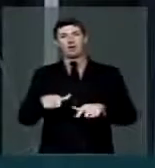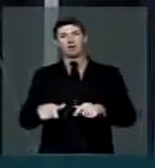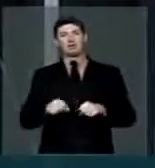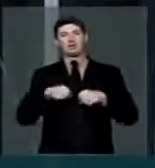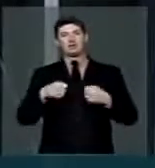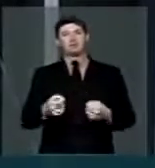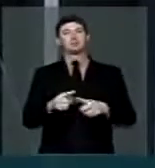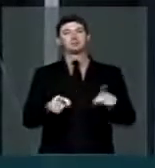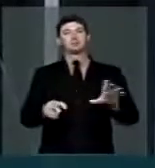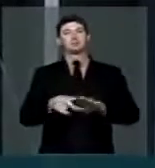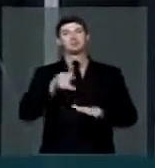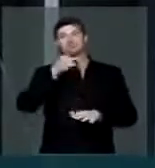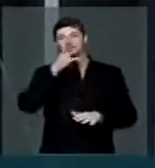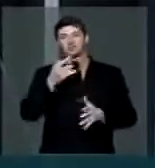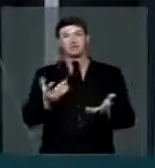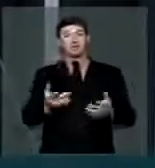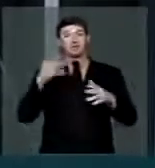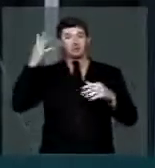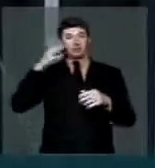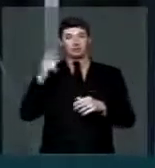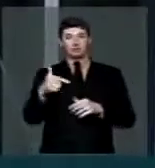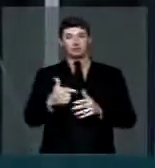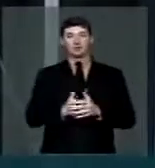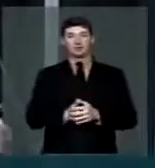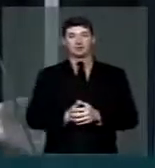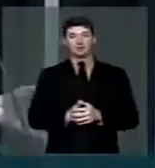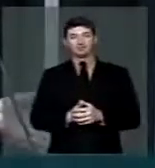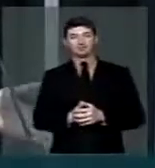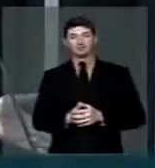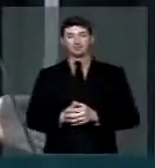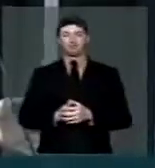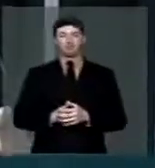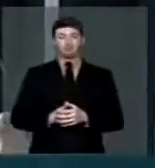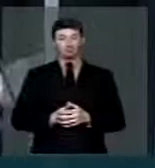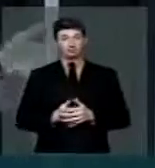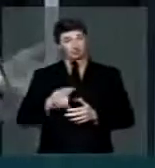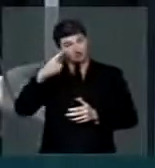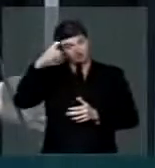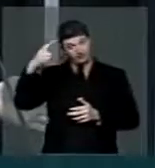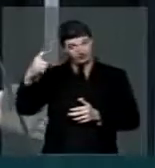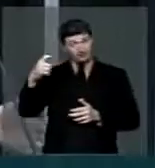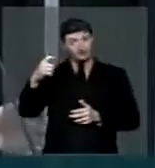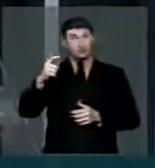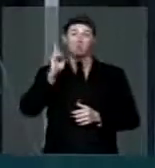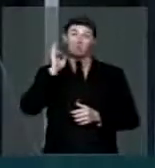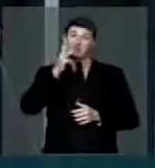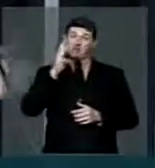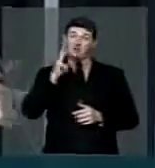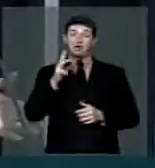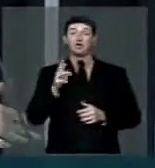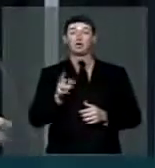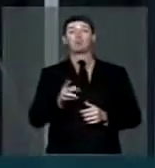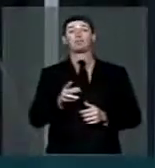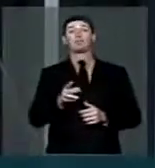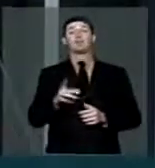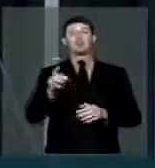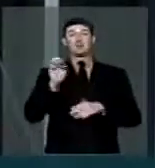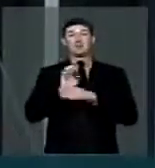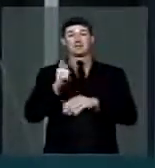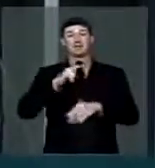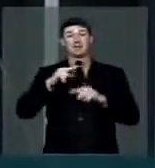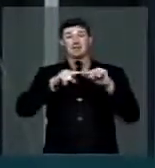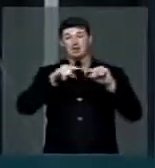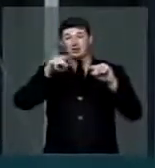mas infelizmente falta política. Sob o ponto de vista da violência, o Maranhão também é um estado que tem um dos